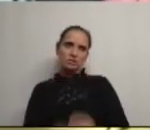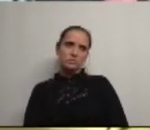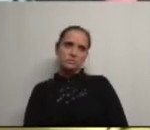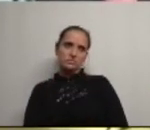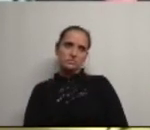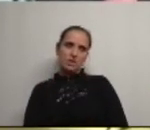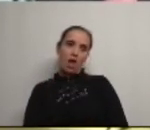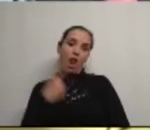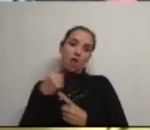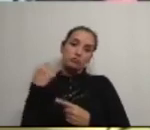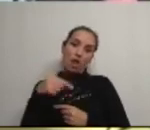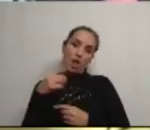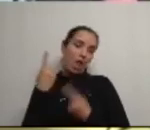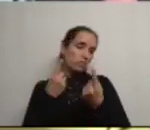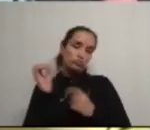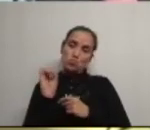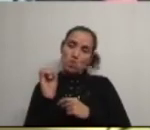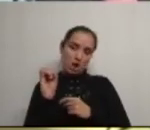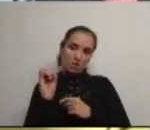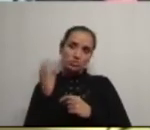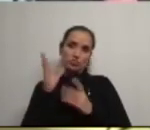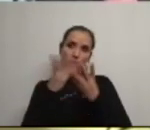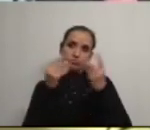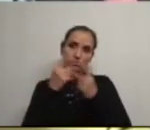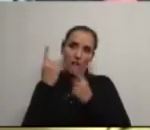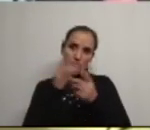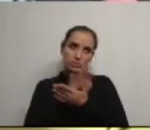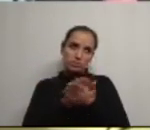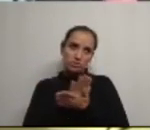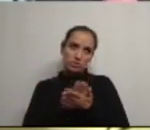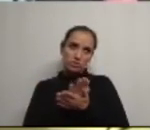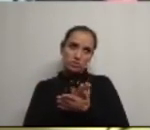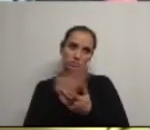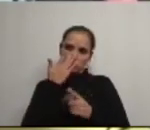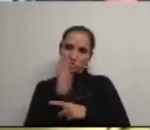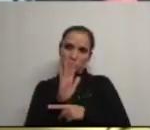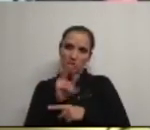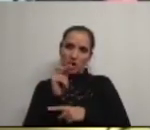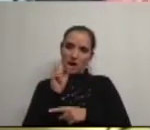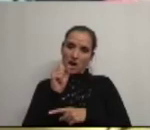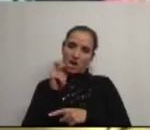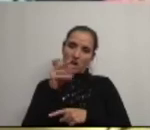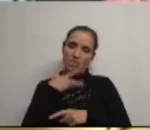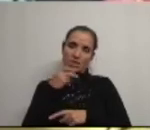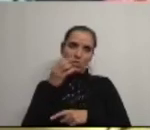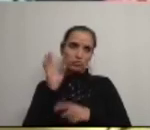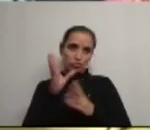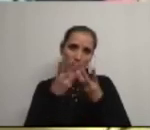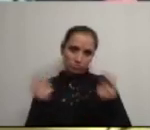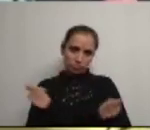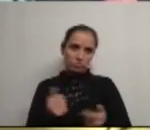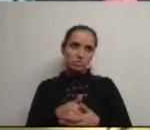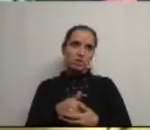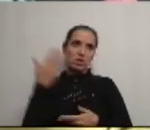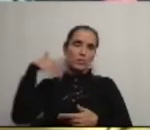alguns têm alguns lugares que não têm já resolvemos alguns casos por exemplo em Agredão já foi resolvido